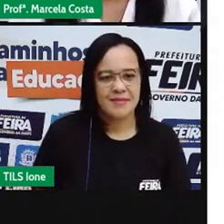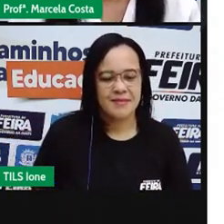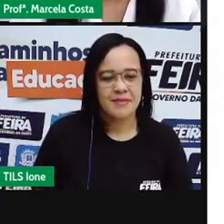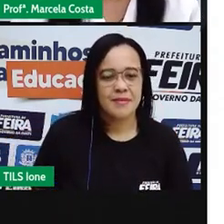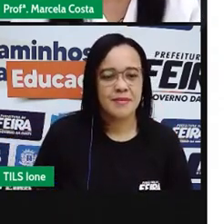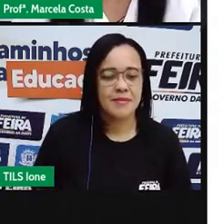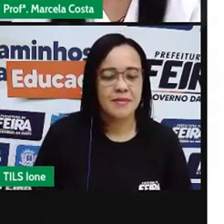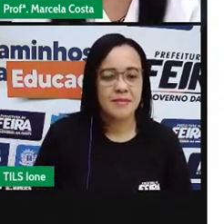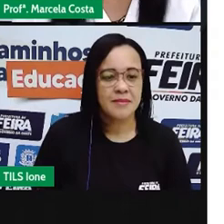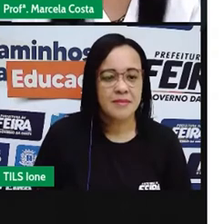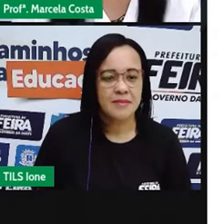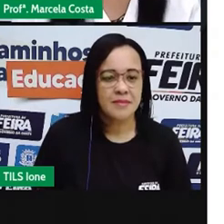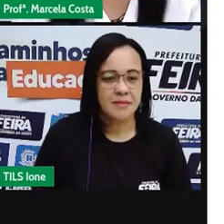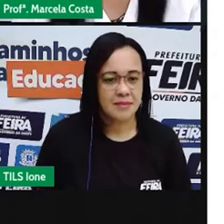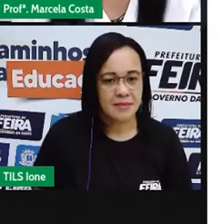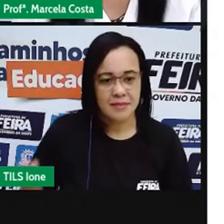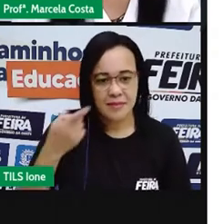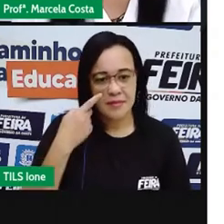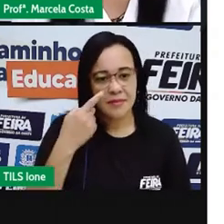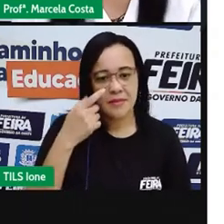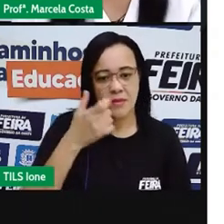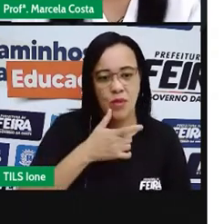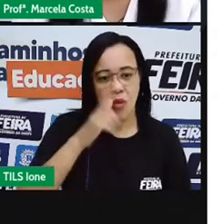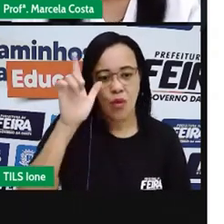Agora vamos ver esse outro animal.